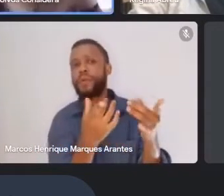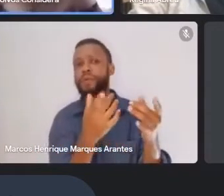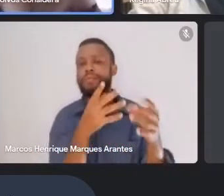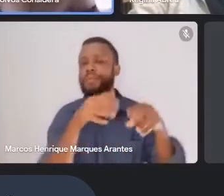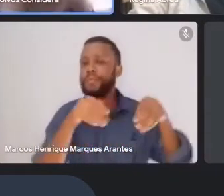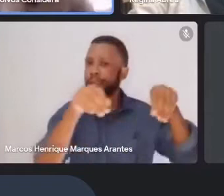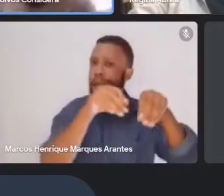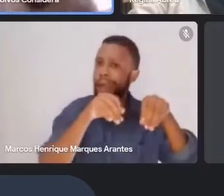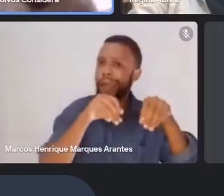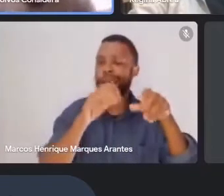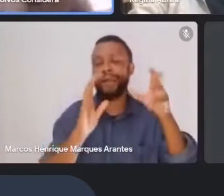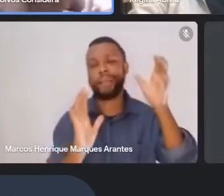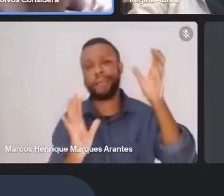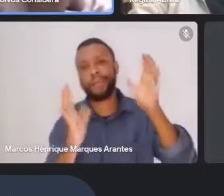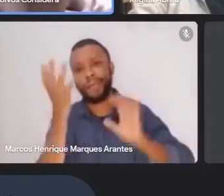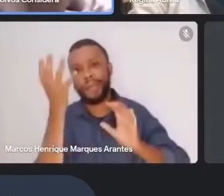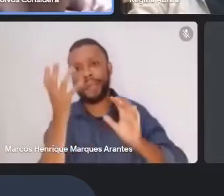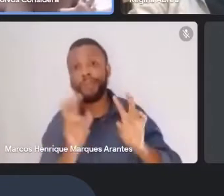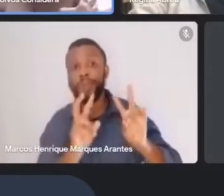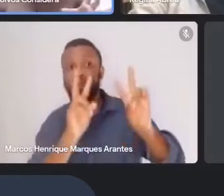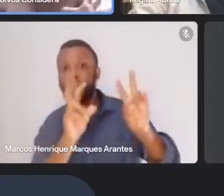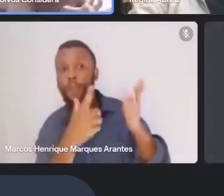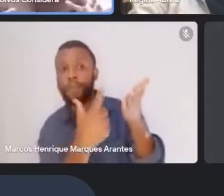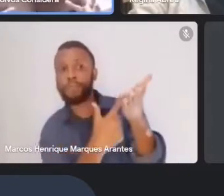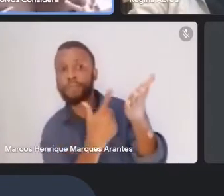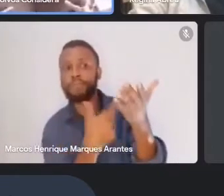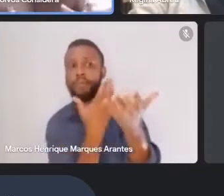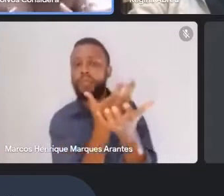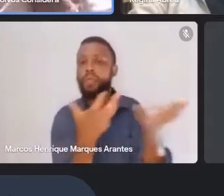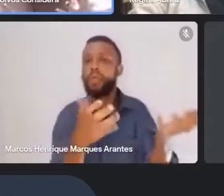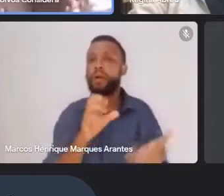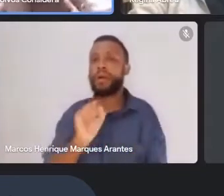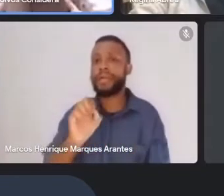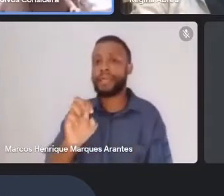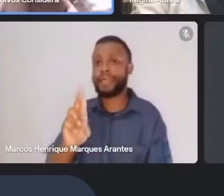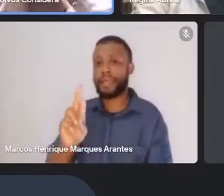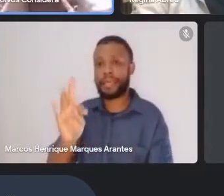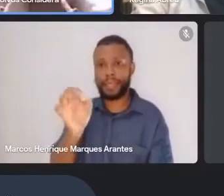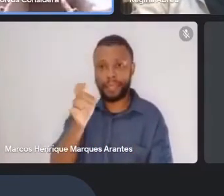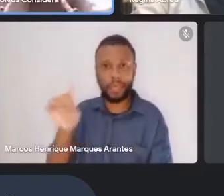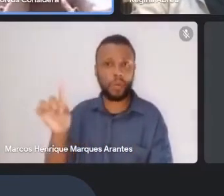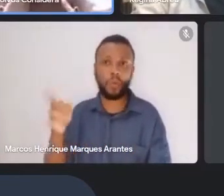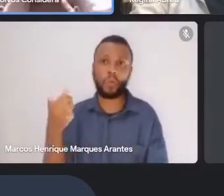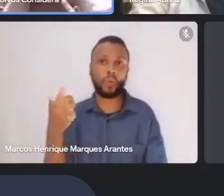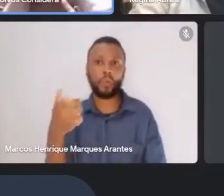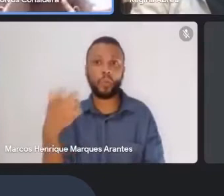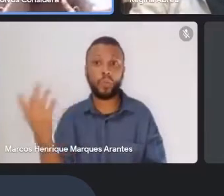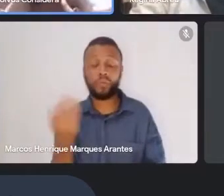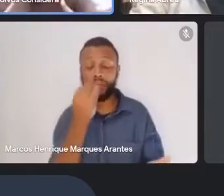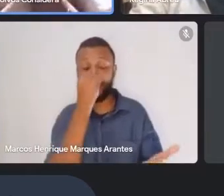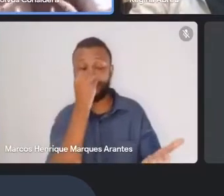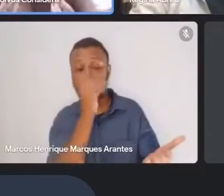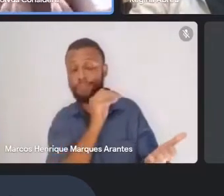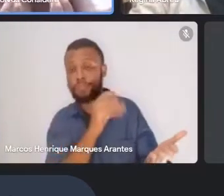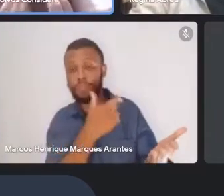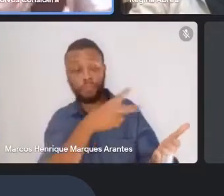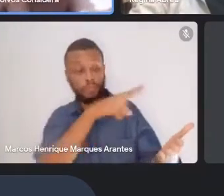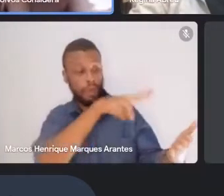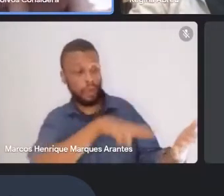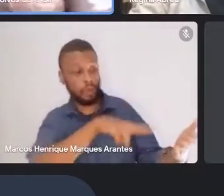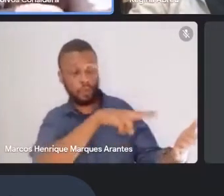geológicas, climáticas sobre o sertão. Enfim, você abre mão de uma leitura, digamos,